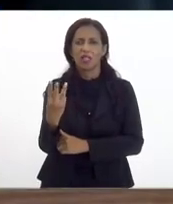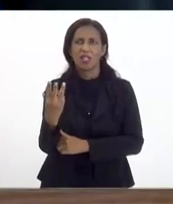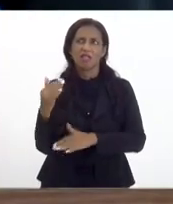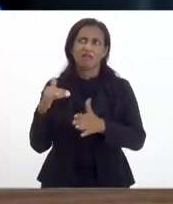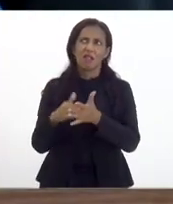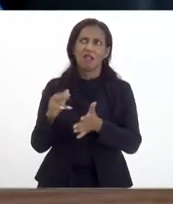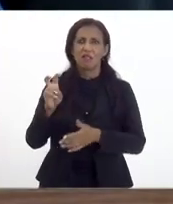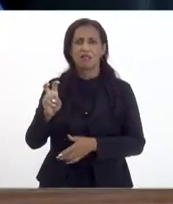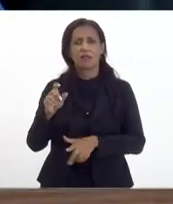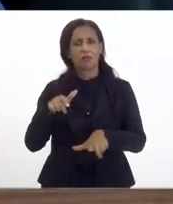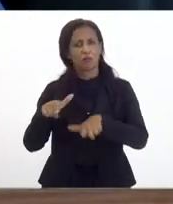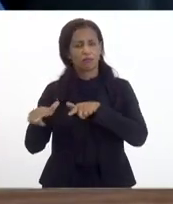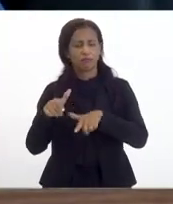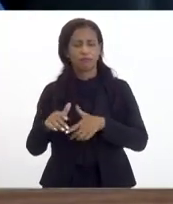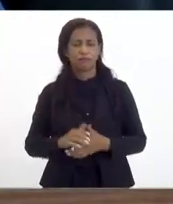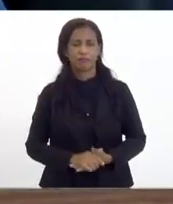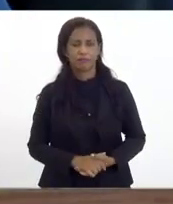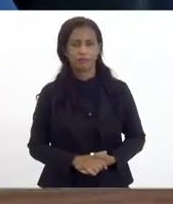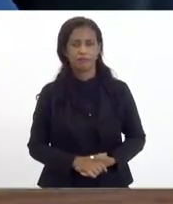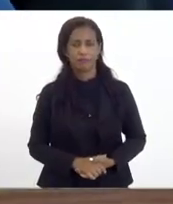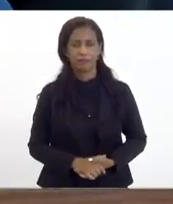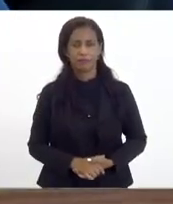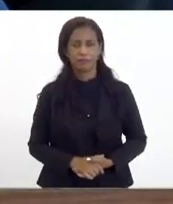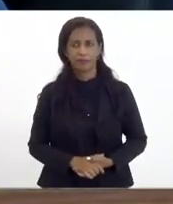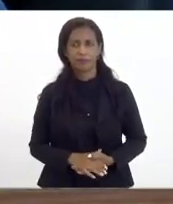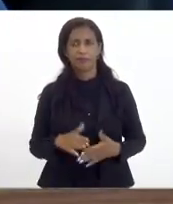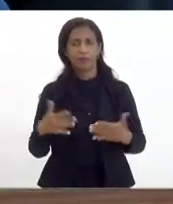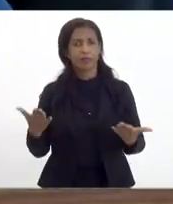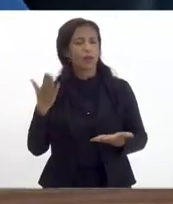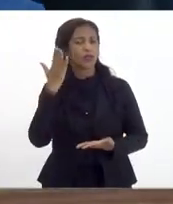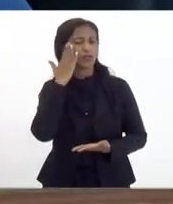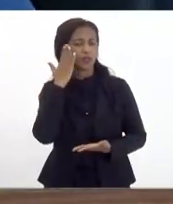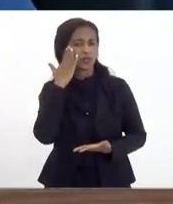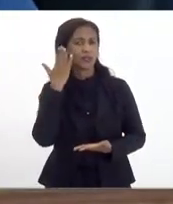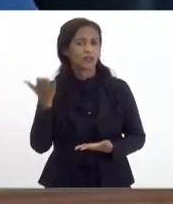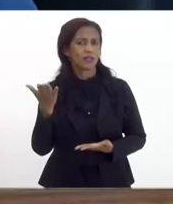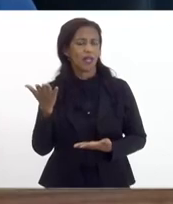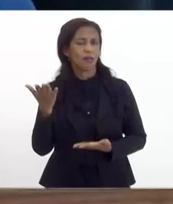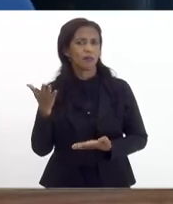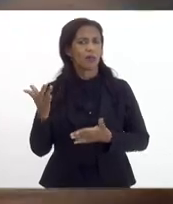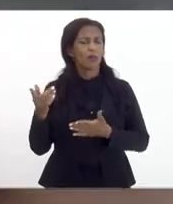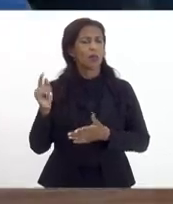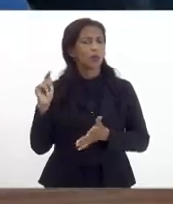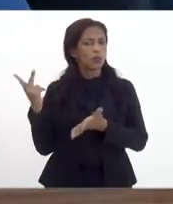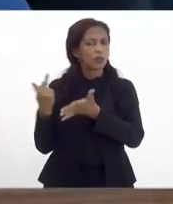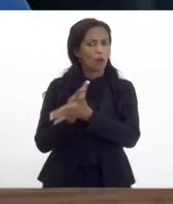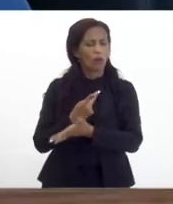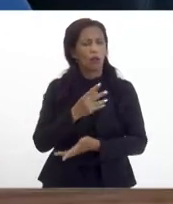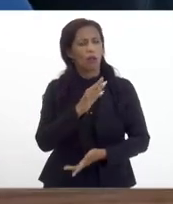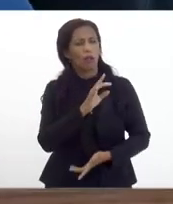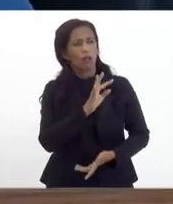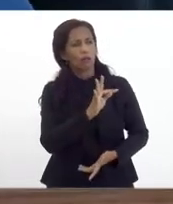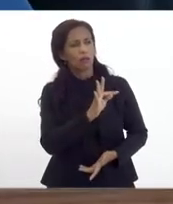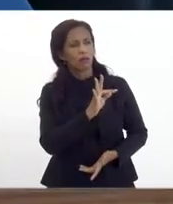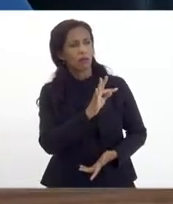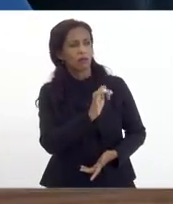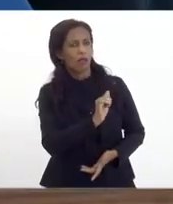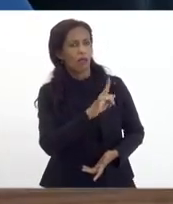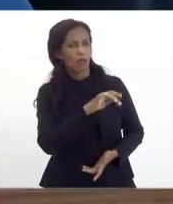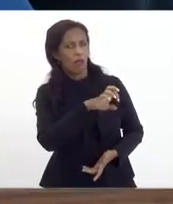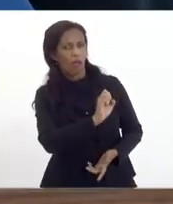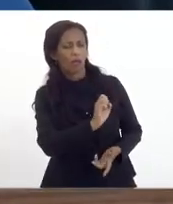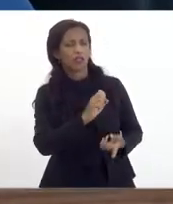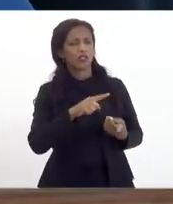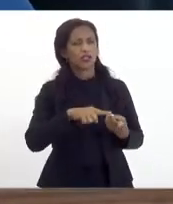empregos então a gente sabe do potencial aqui Tadás seu Zé